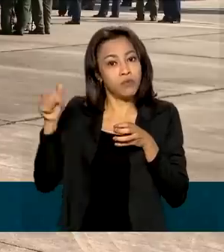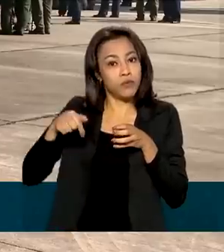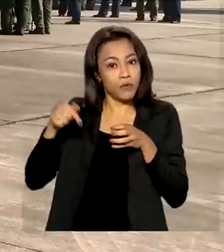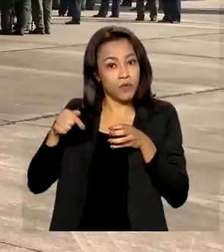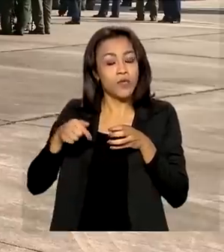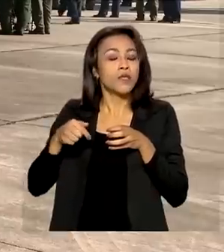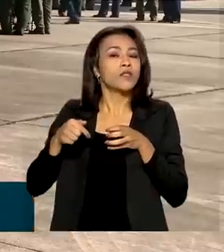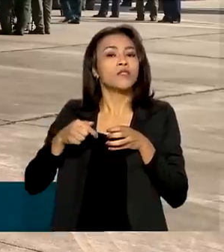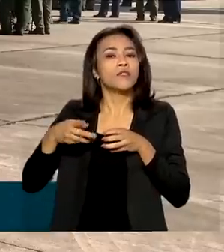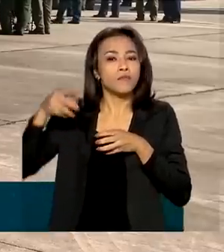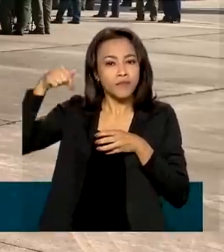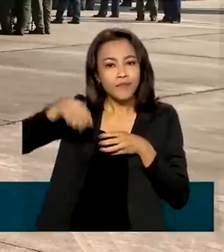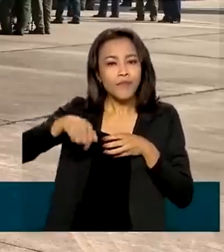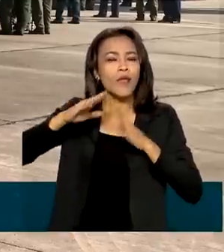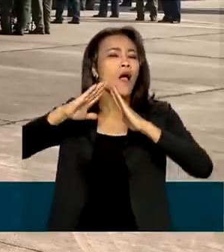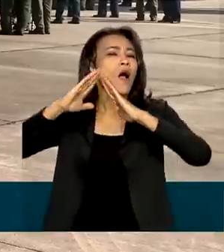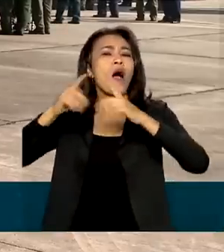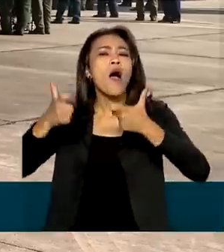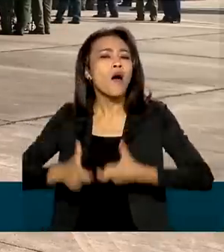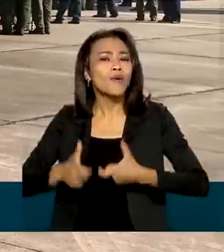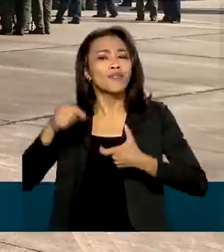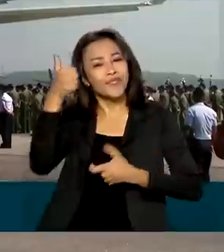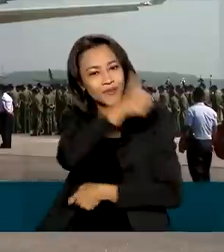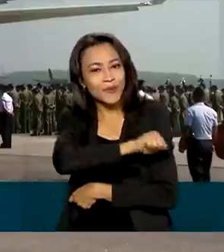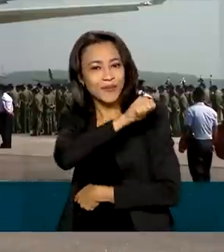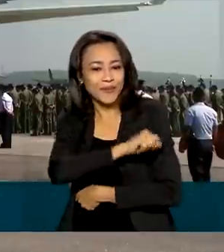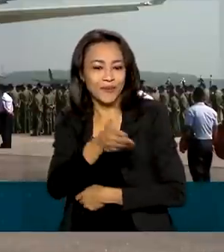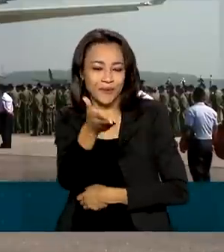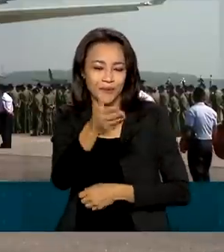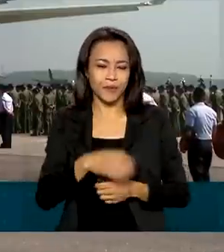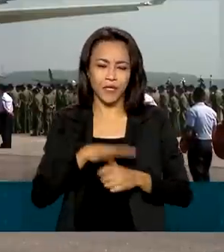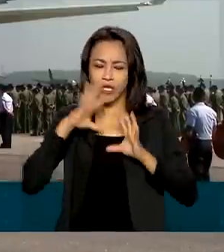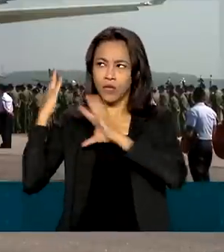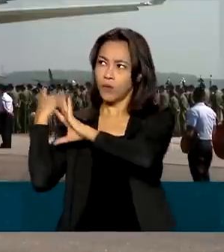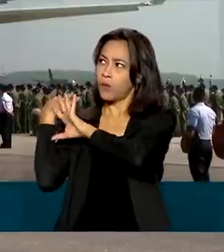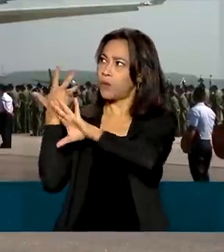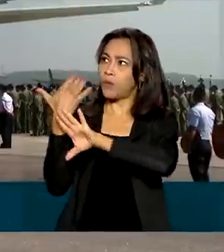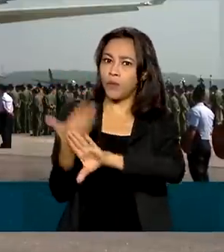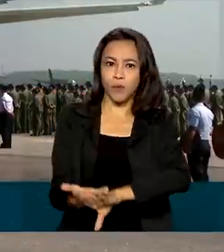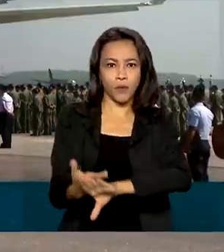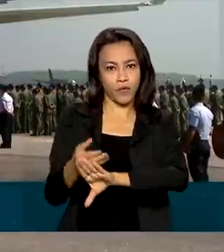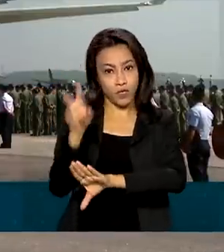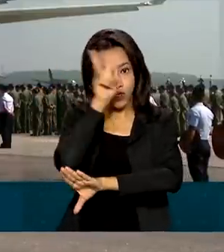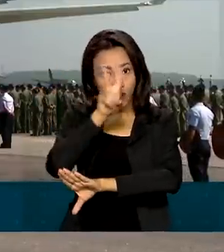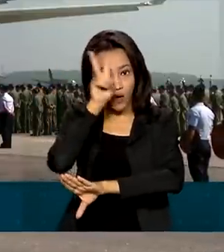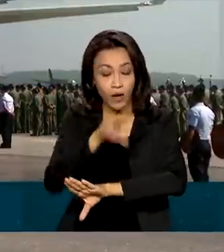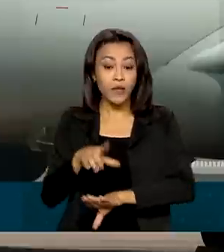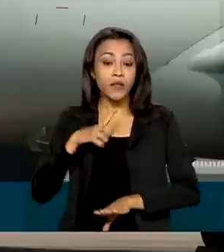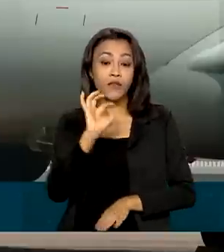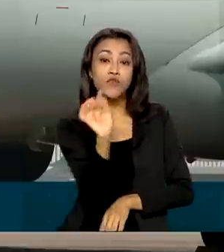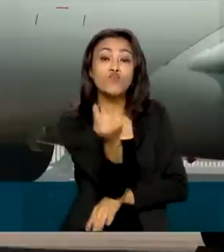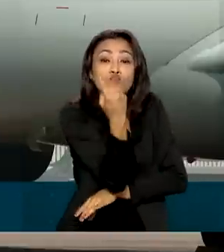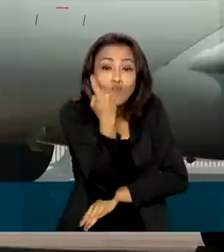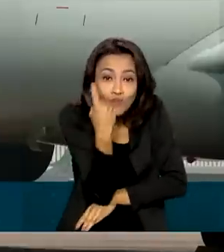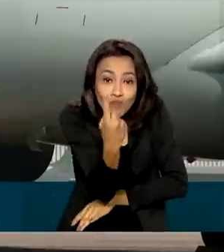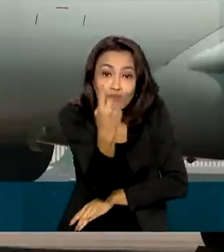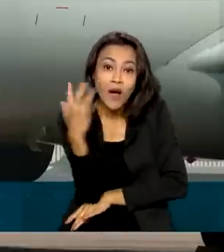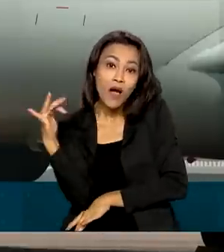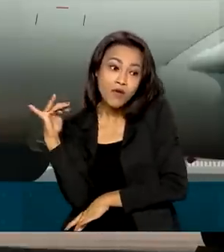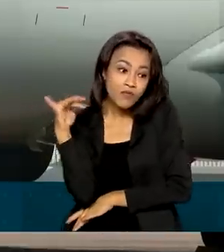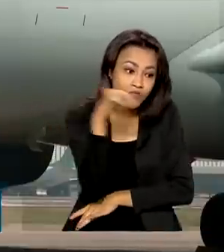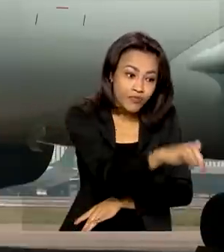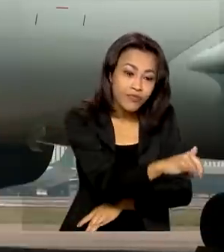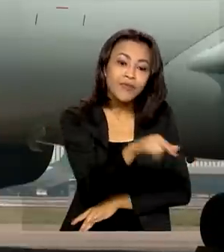Corsário, sediado aqui na Base Aérea do Galeão, no Rio. Em toda a história, a FAB teve somente uma aeronave capaz de